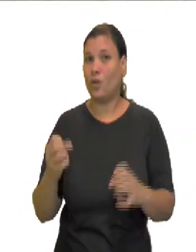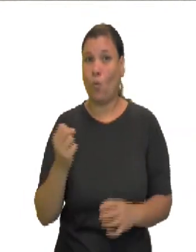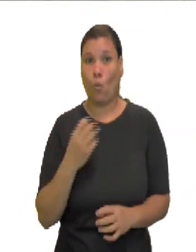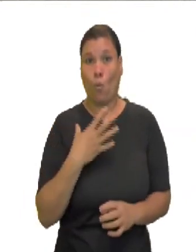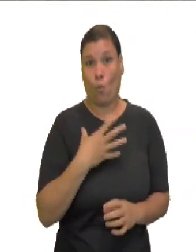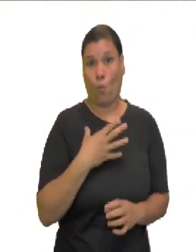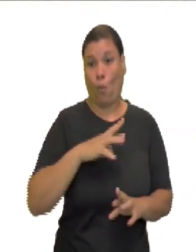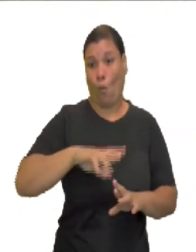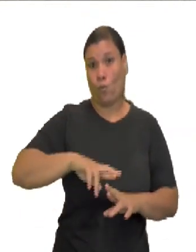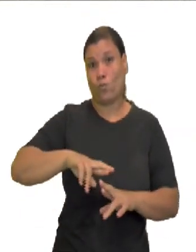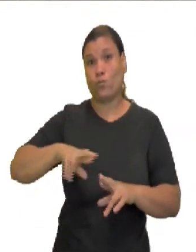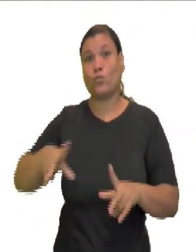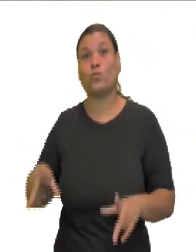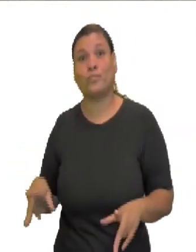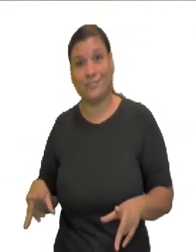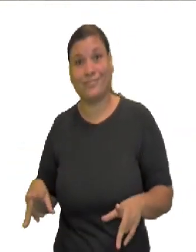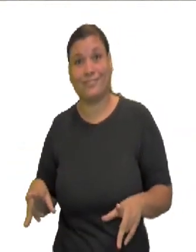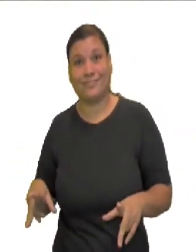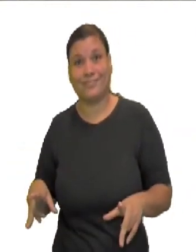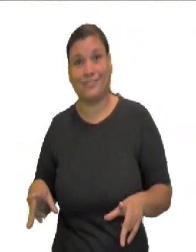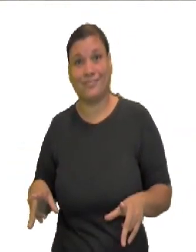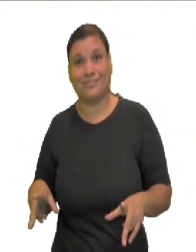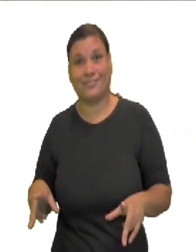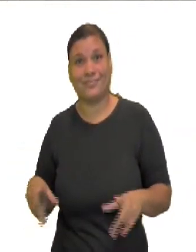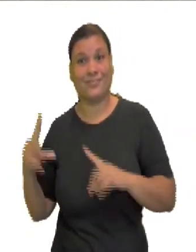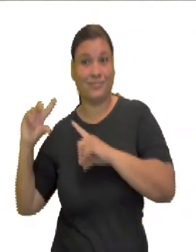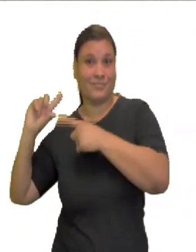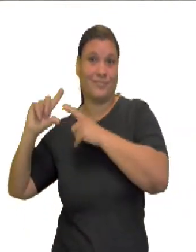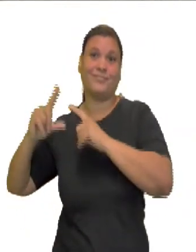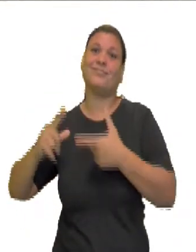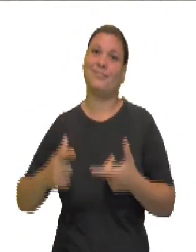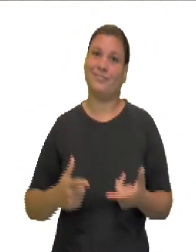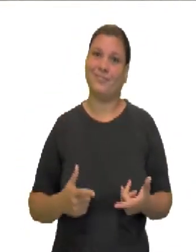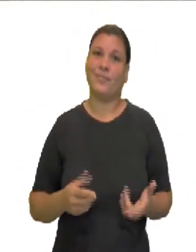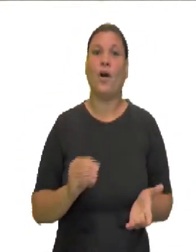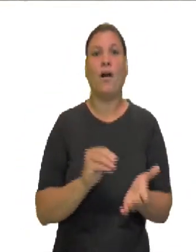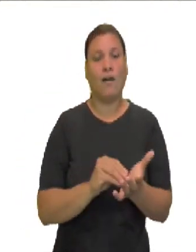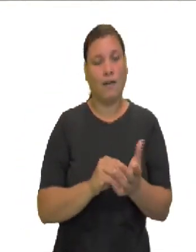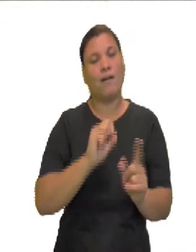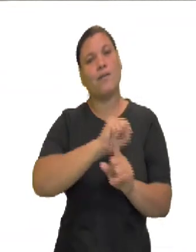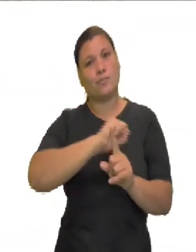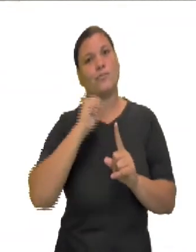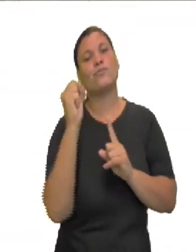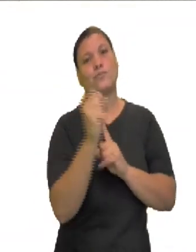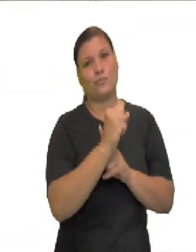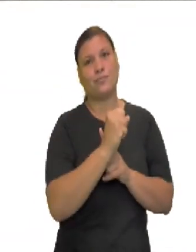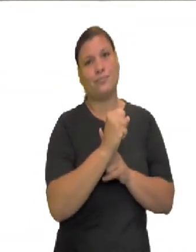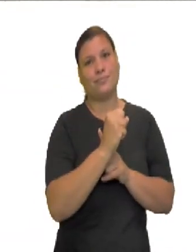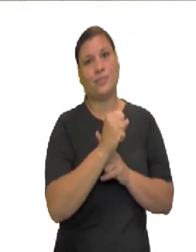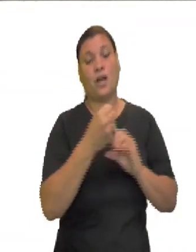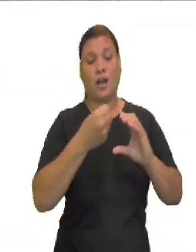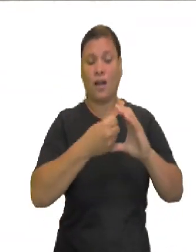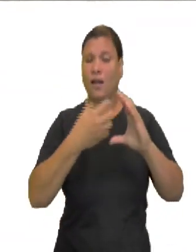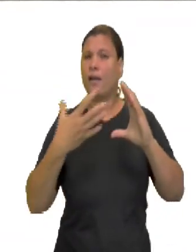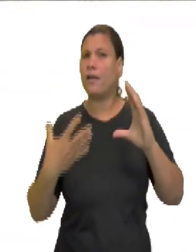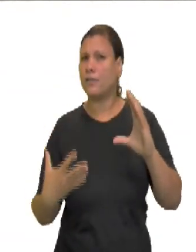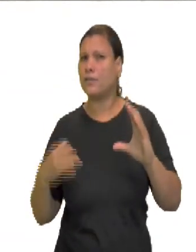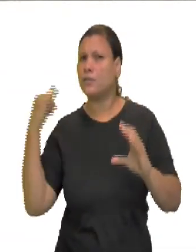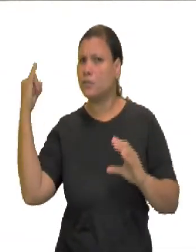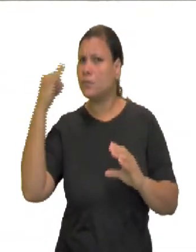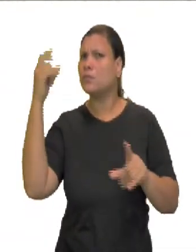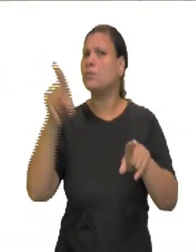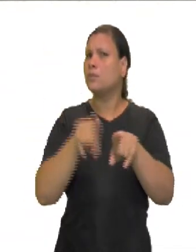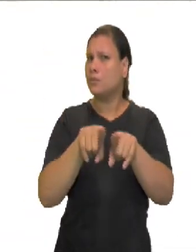diferente. Foram as marcas da sociedade. Outra característica muito marcante e